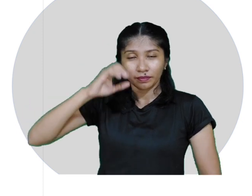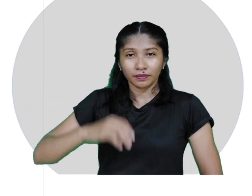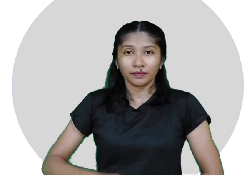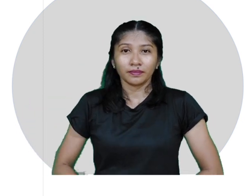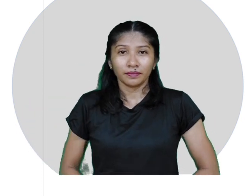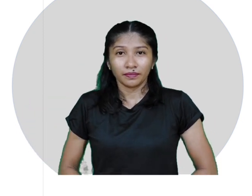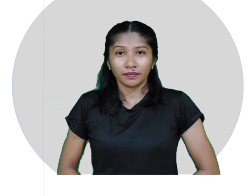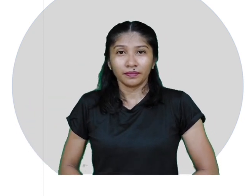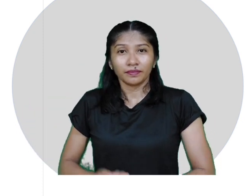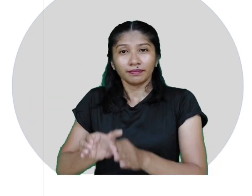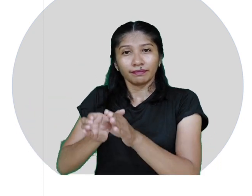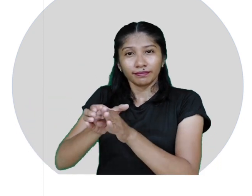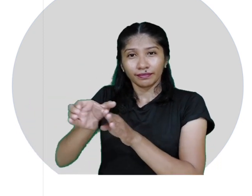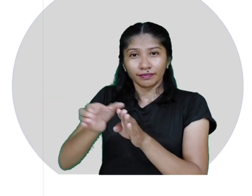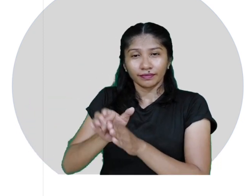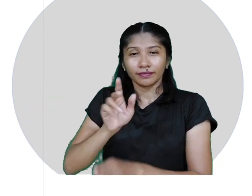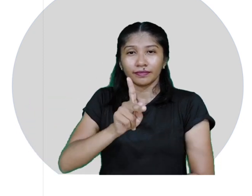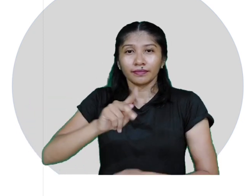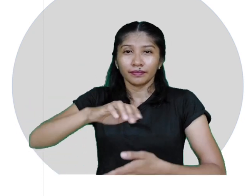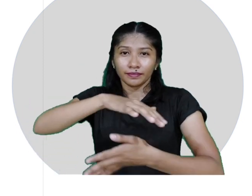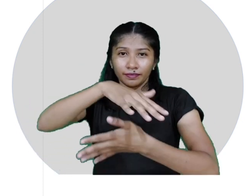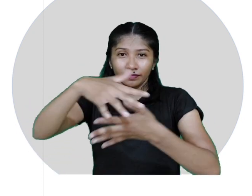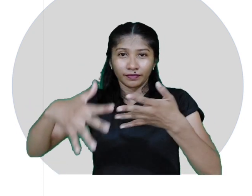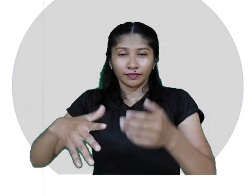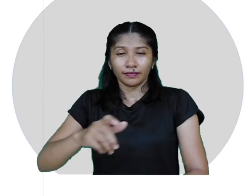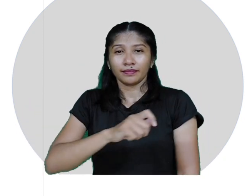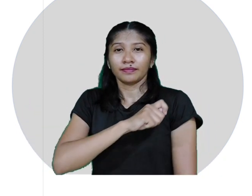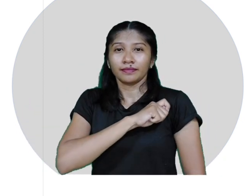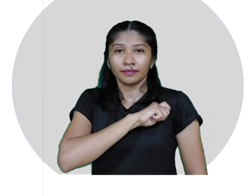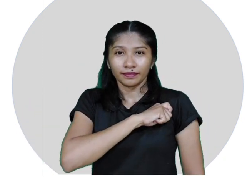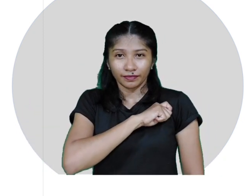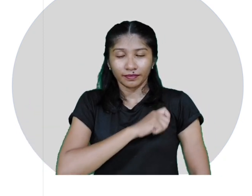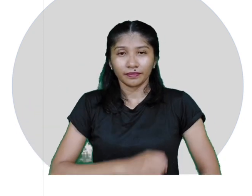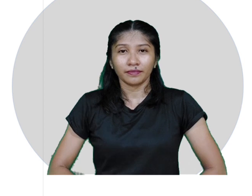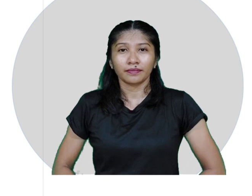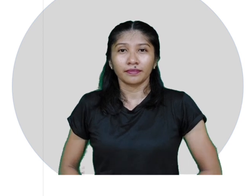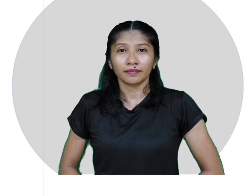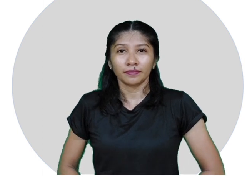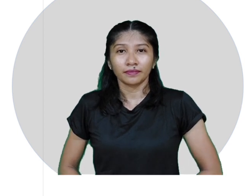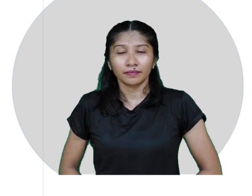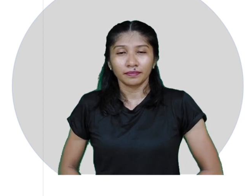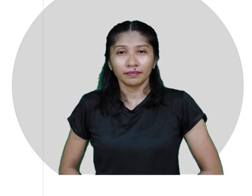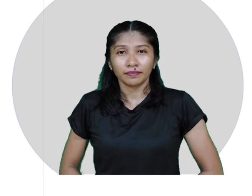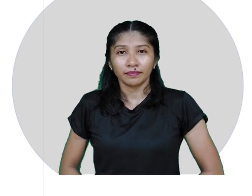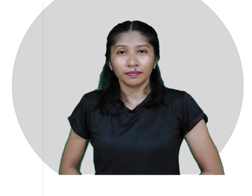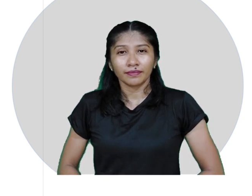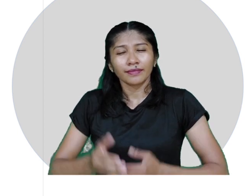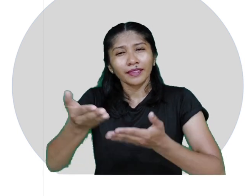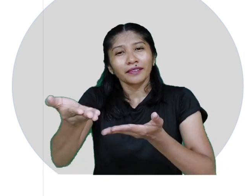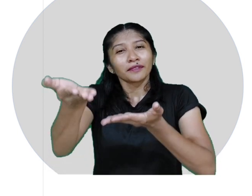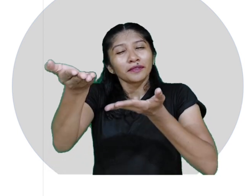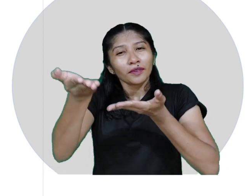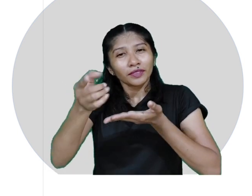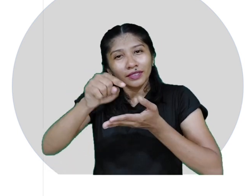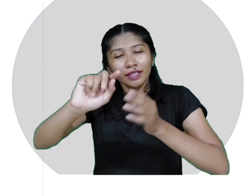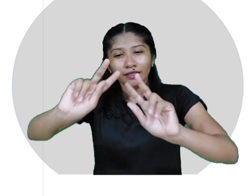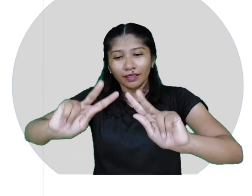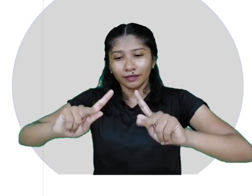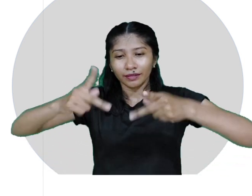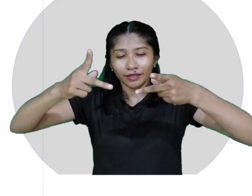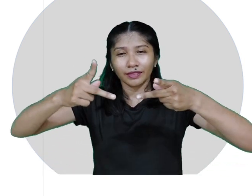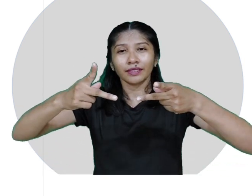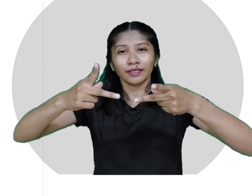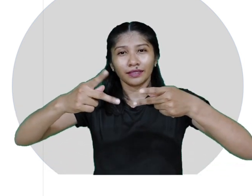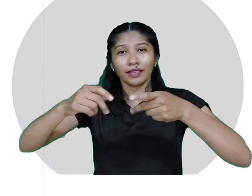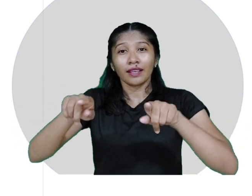pela professora de Libras, Adriana Souza. Convidamos vocês a visitarem a nossa página, latinitatis.com, a